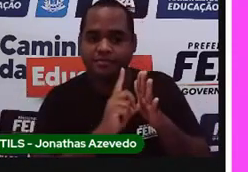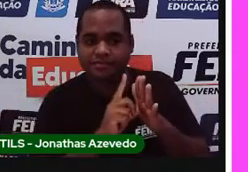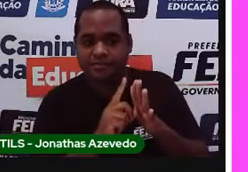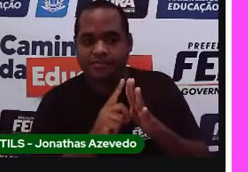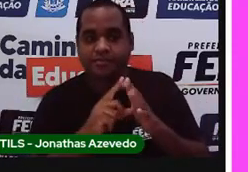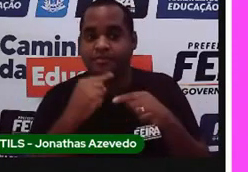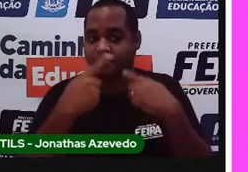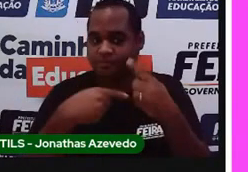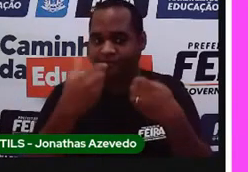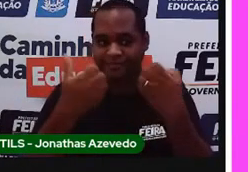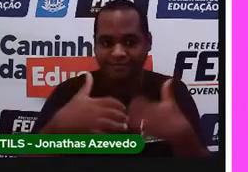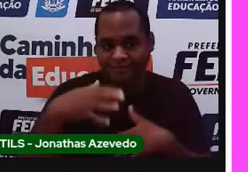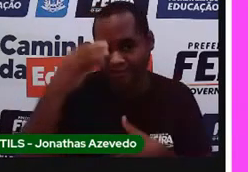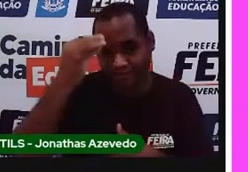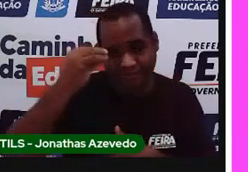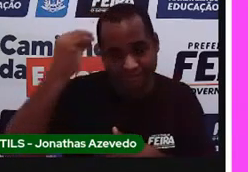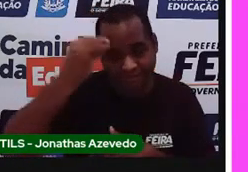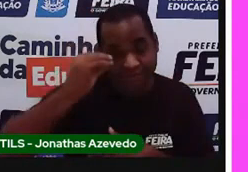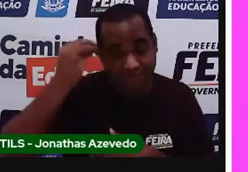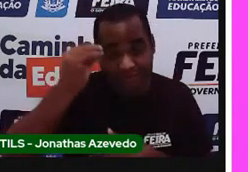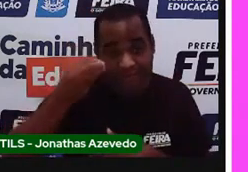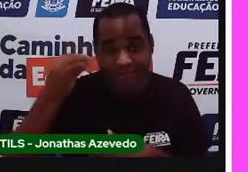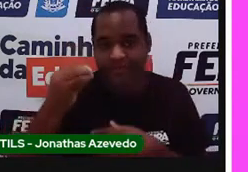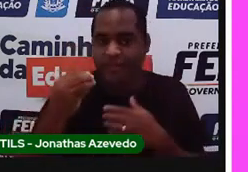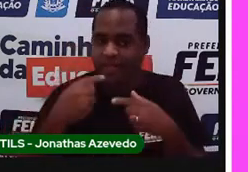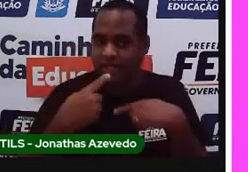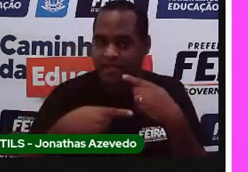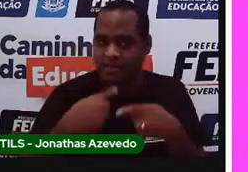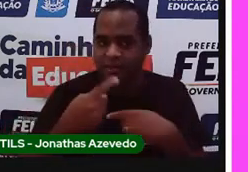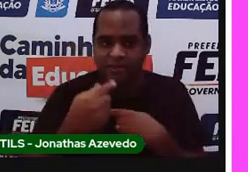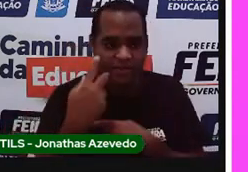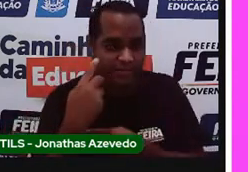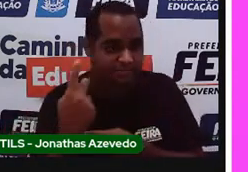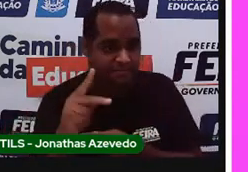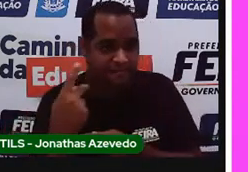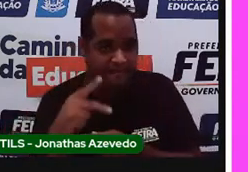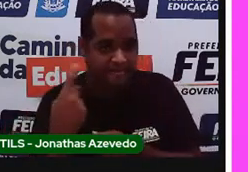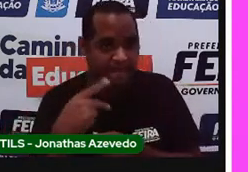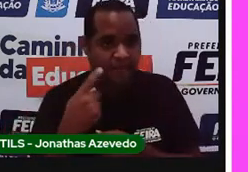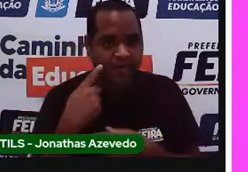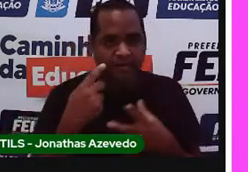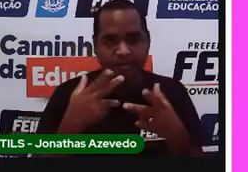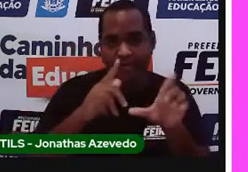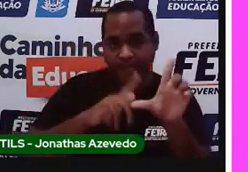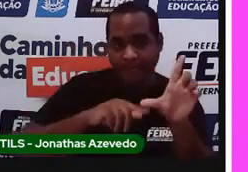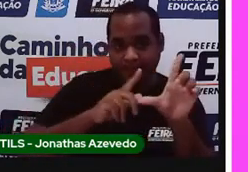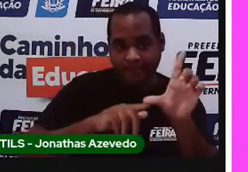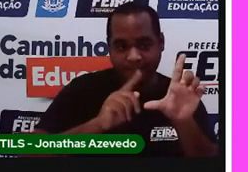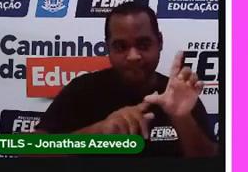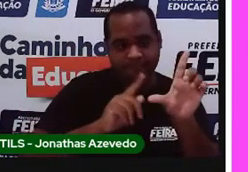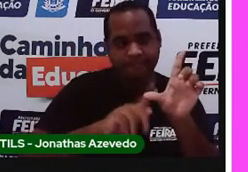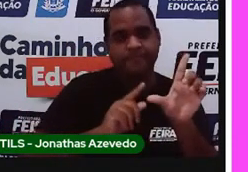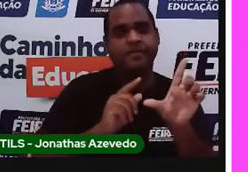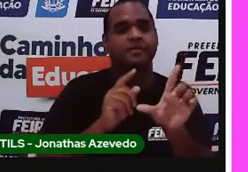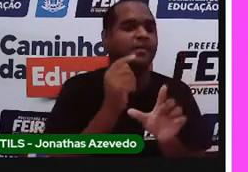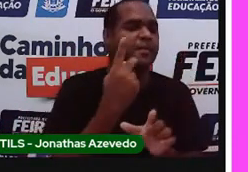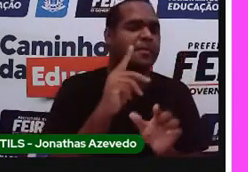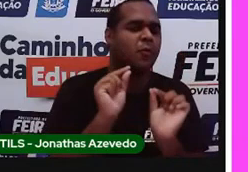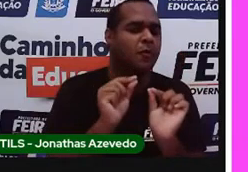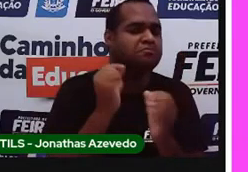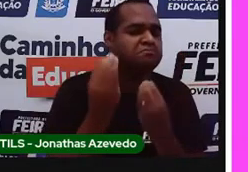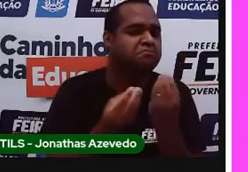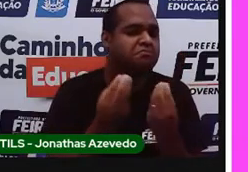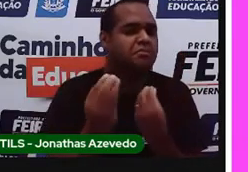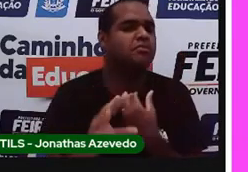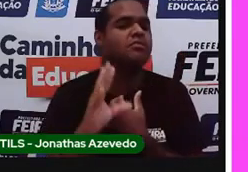depois da experiência. E depois você vai registrar com a sua letra o que foi que